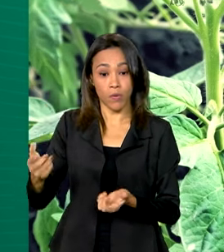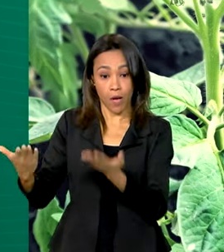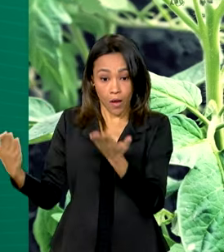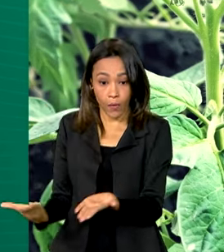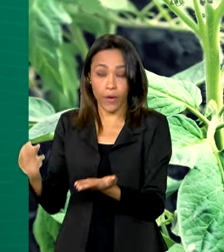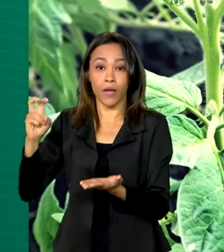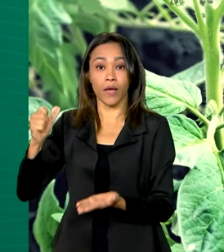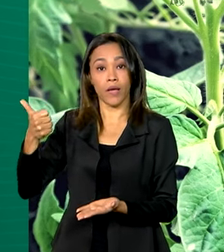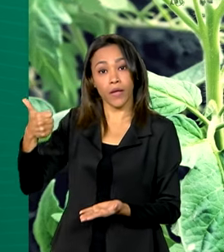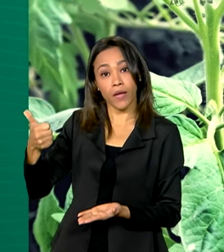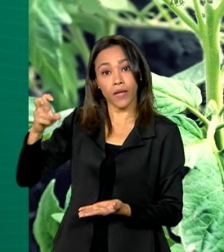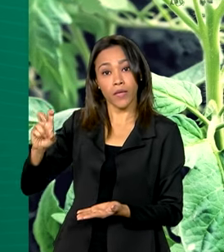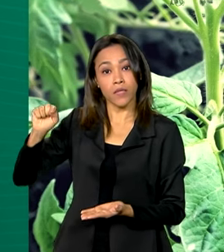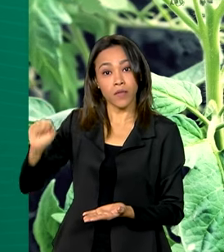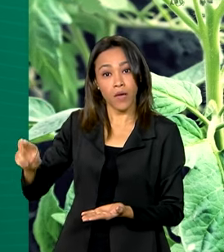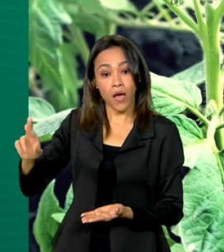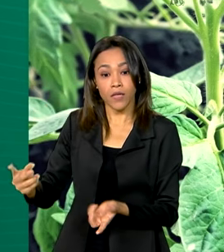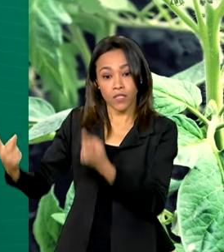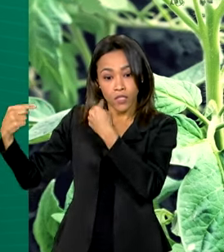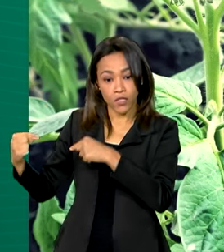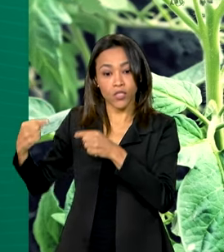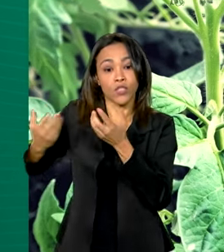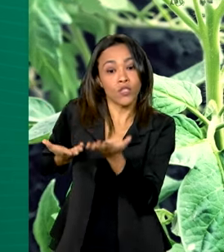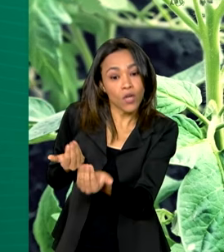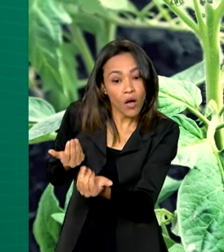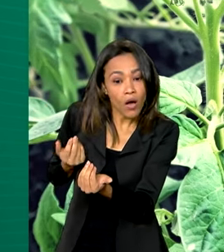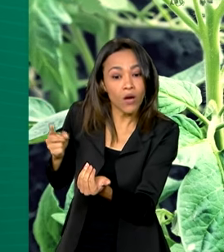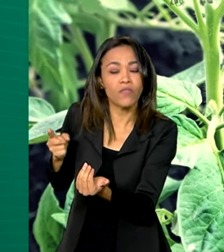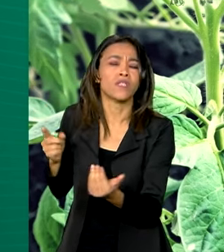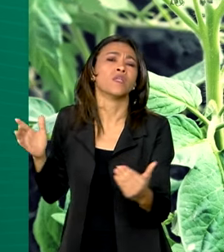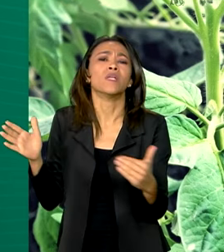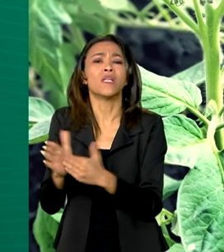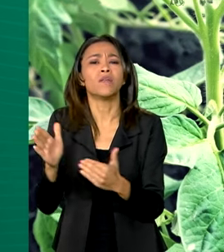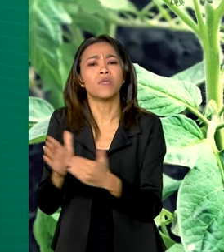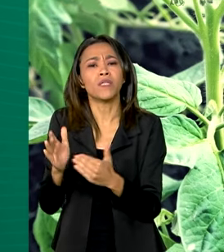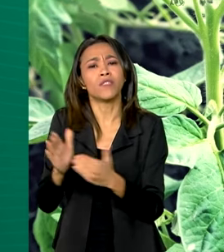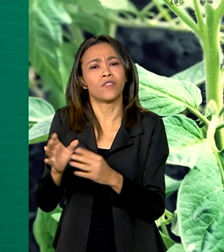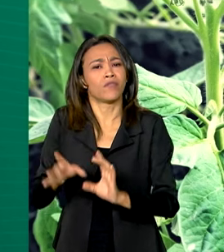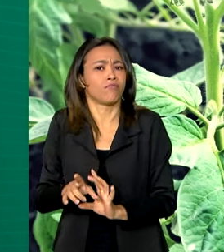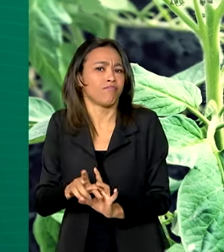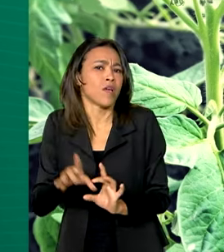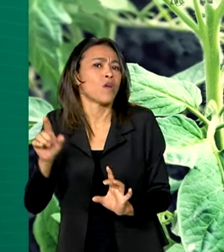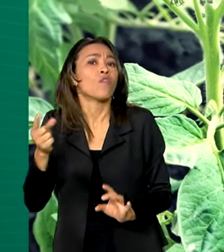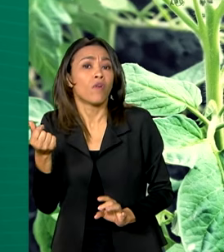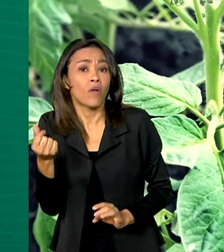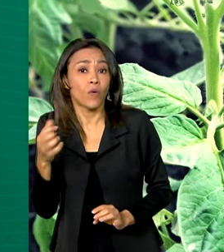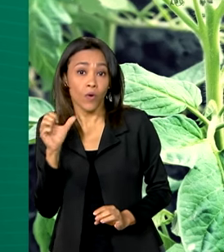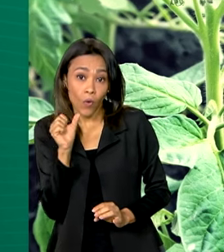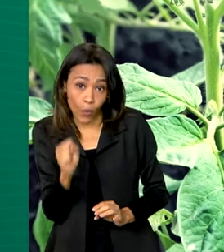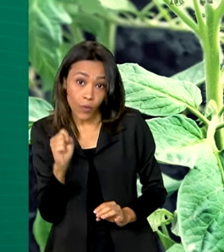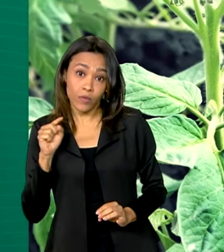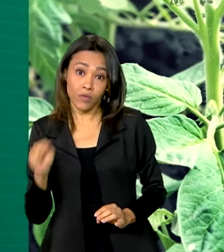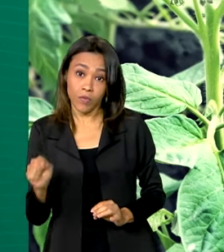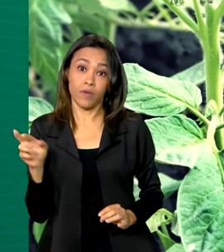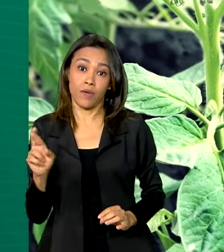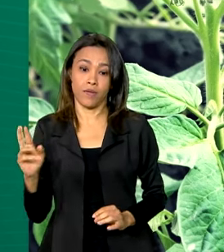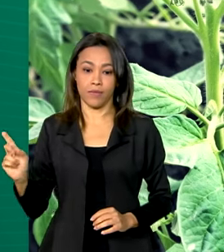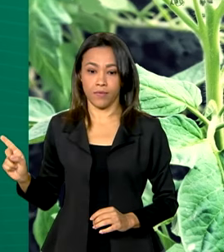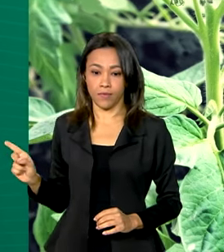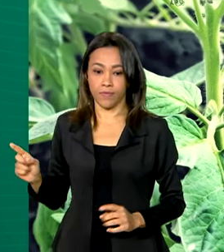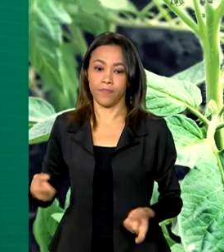reais. Para os jovens rurais, foi criado um limite independente no PRONAF-B, no valor de 8 mil reais.